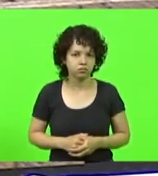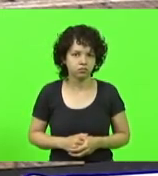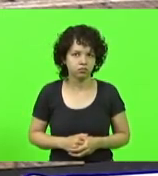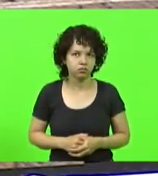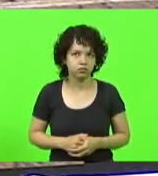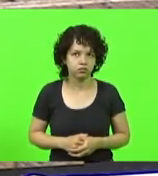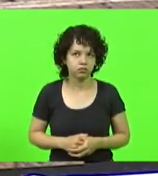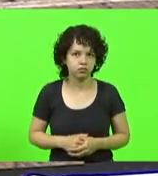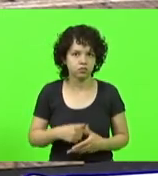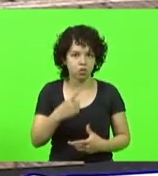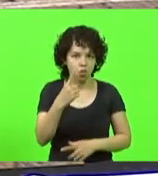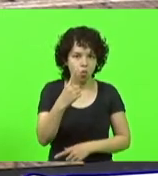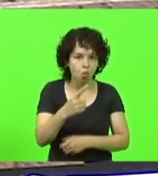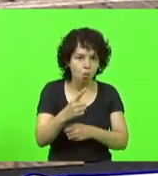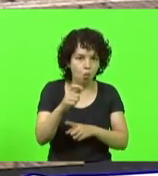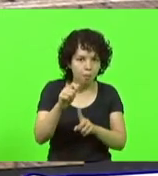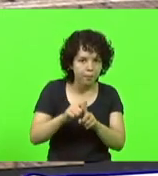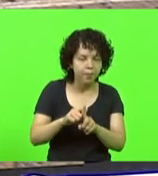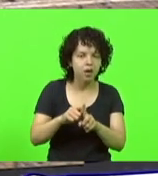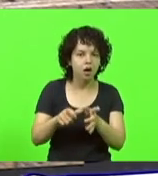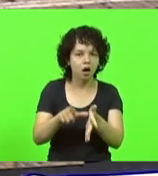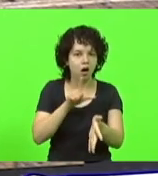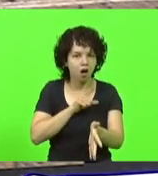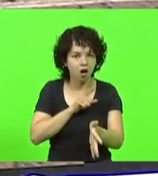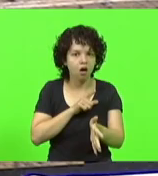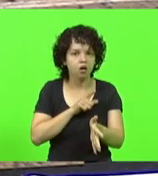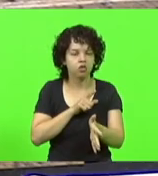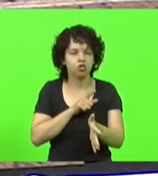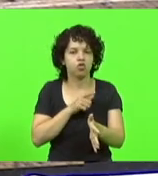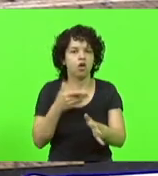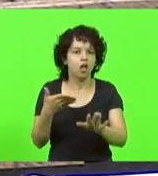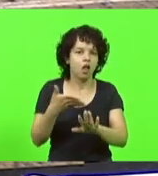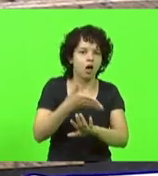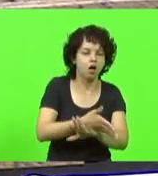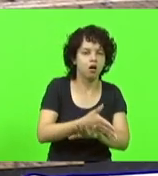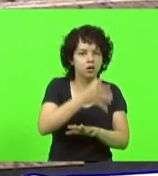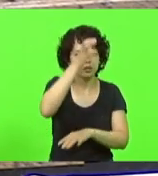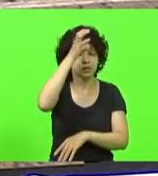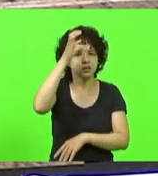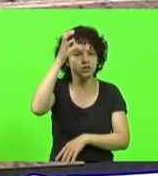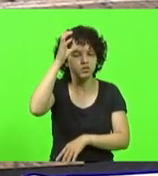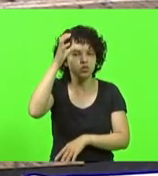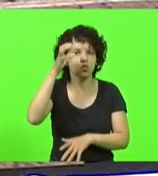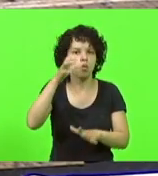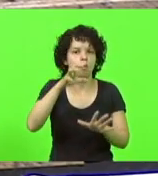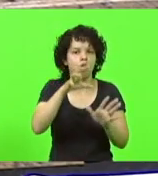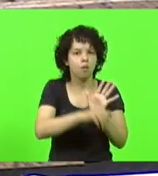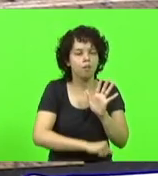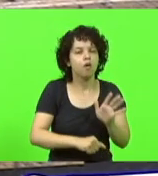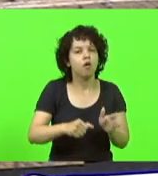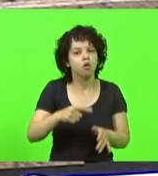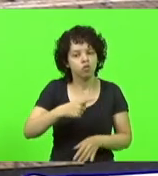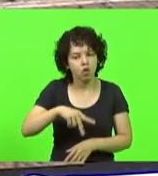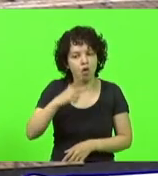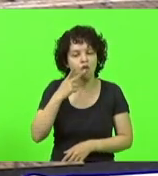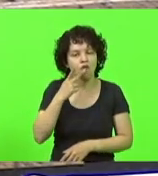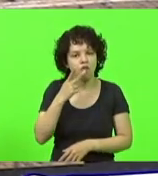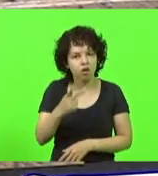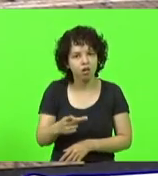Um mês antes do ataque a Criciúma, eu passei de batalhão em batalhão da nossa região, falando, gente, nós vamos ser alvo do novo cangaço.